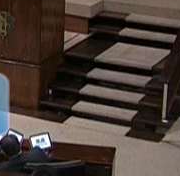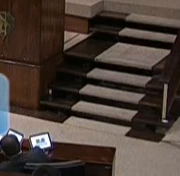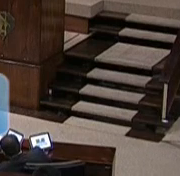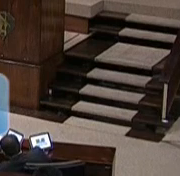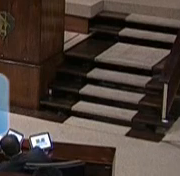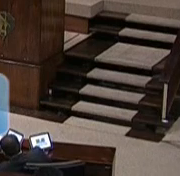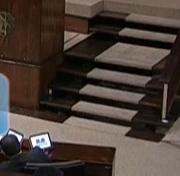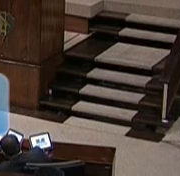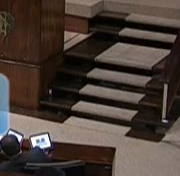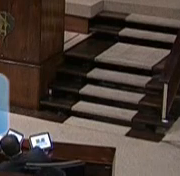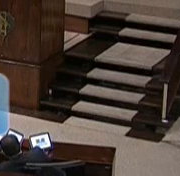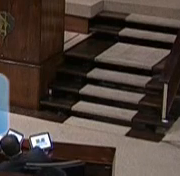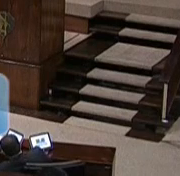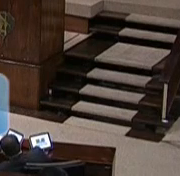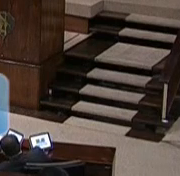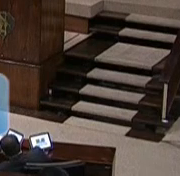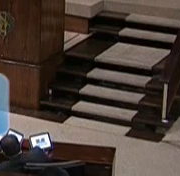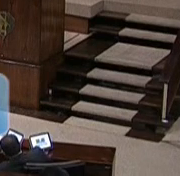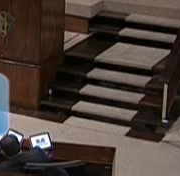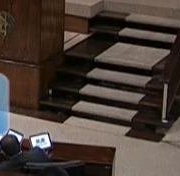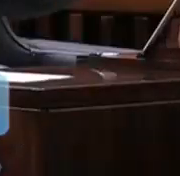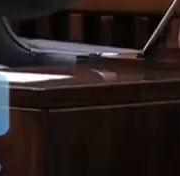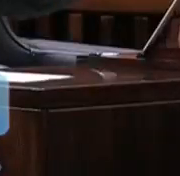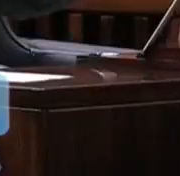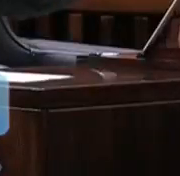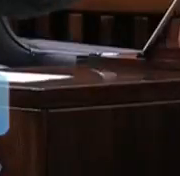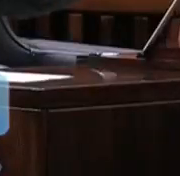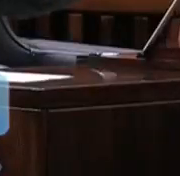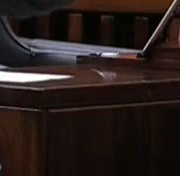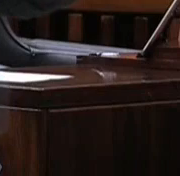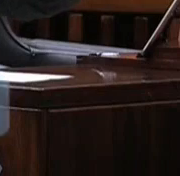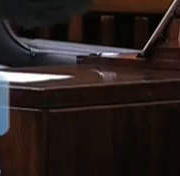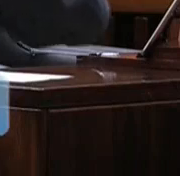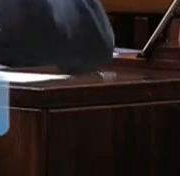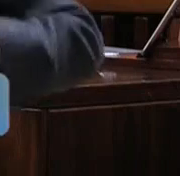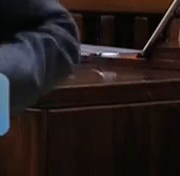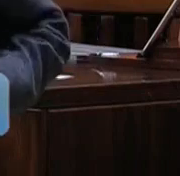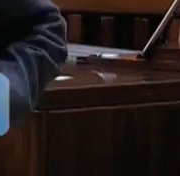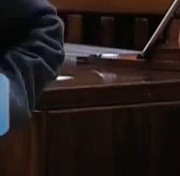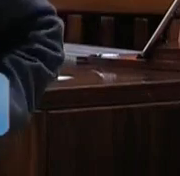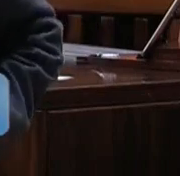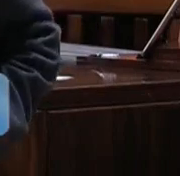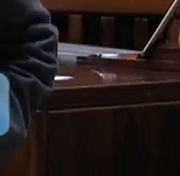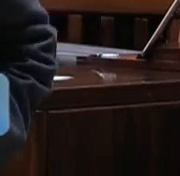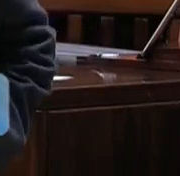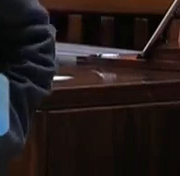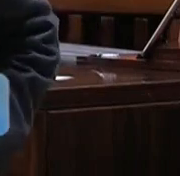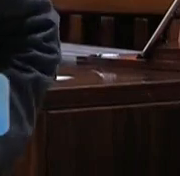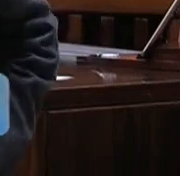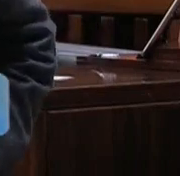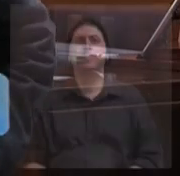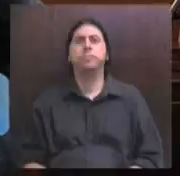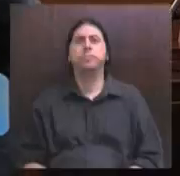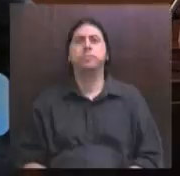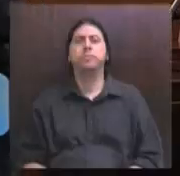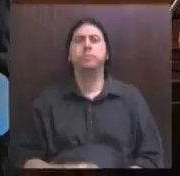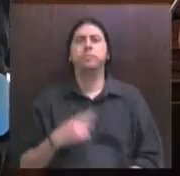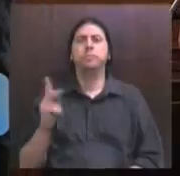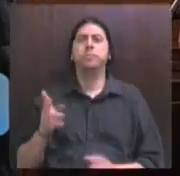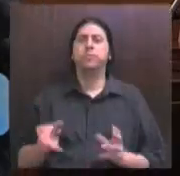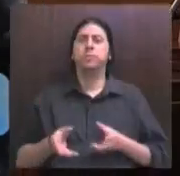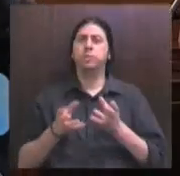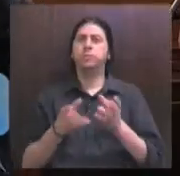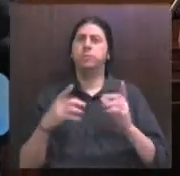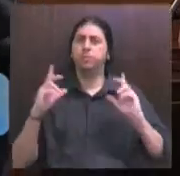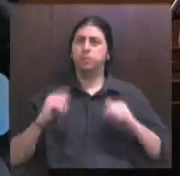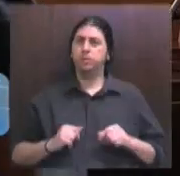registrar que sua iniciativa é absolutamente merecida